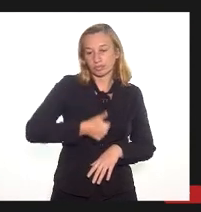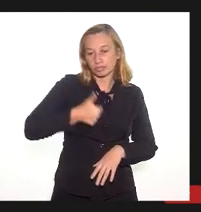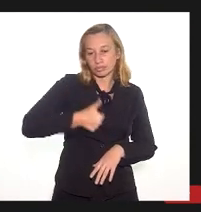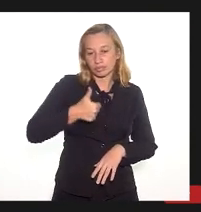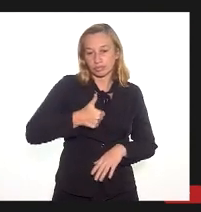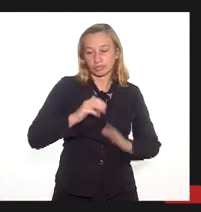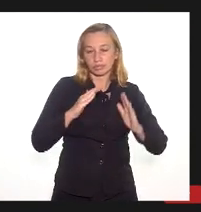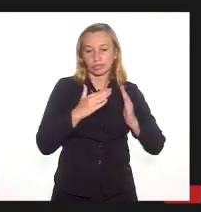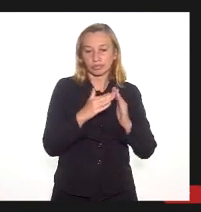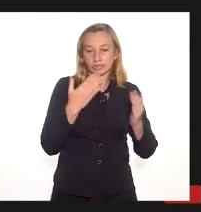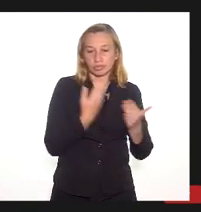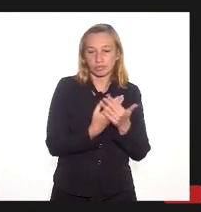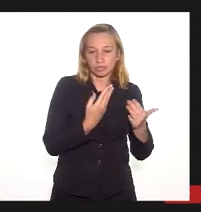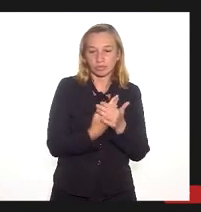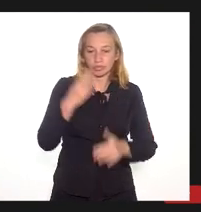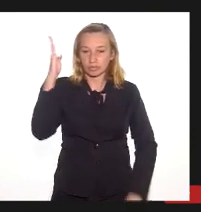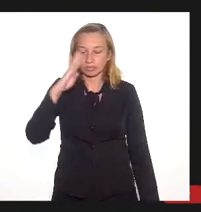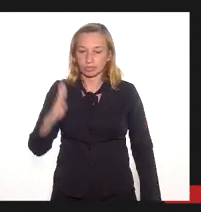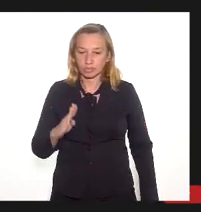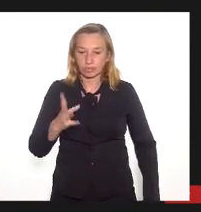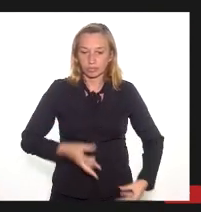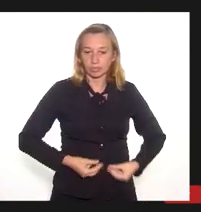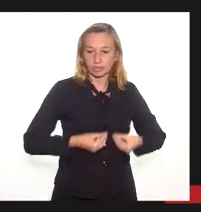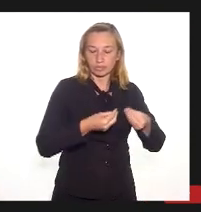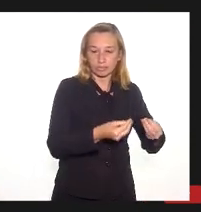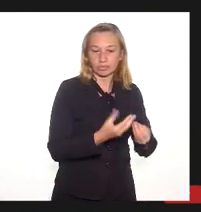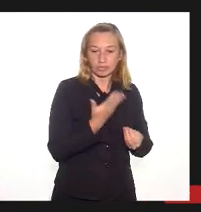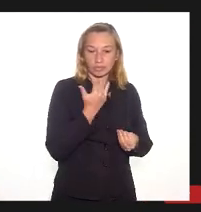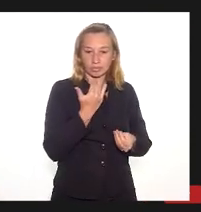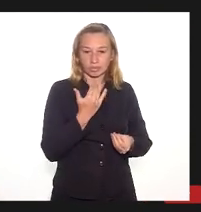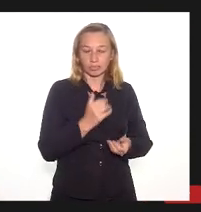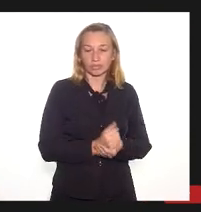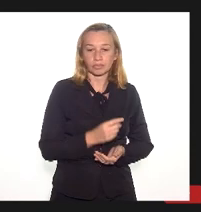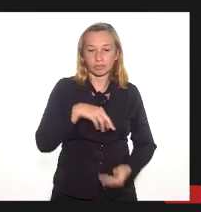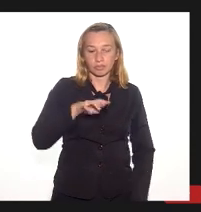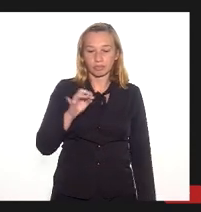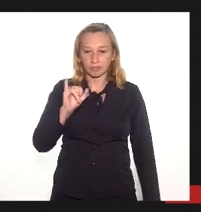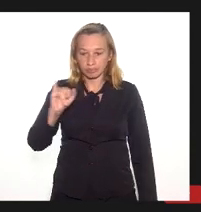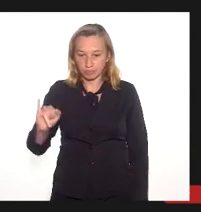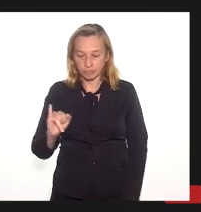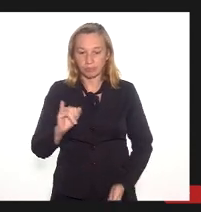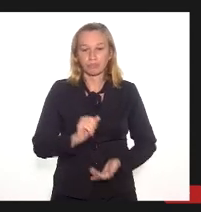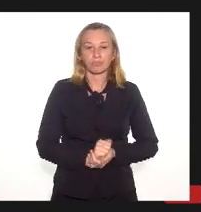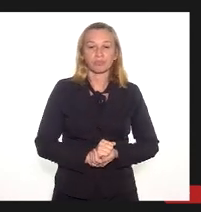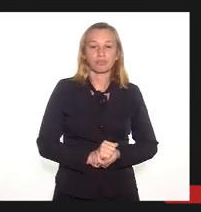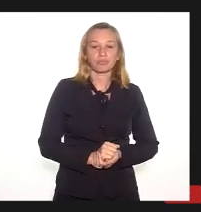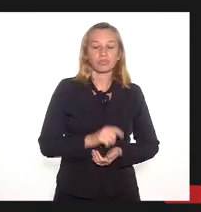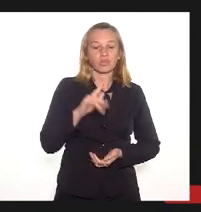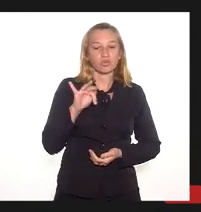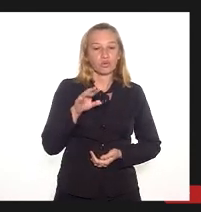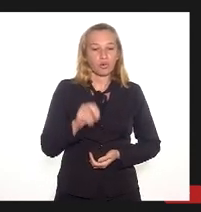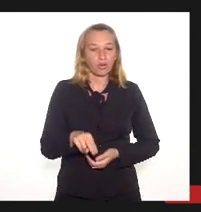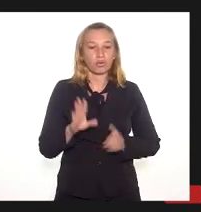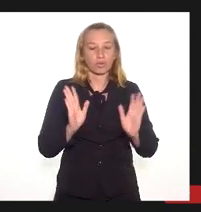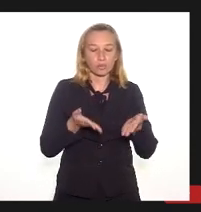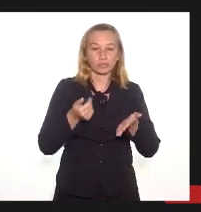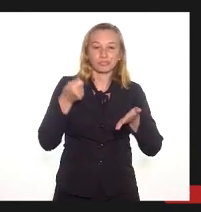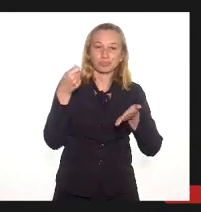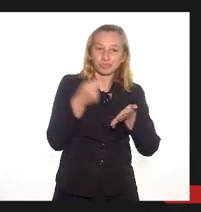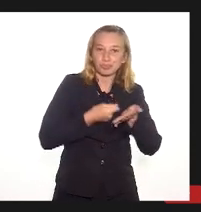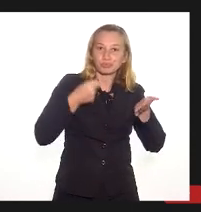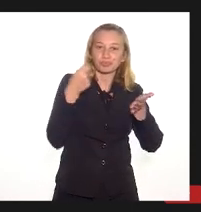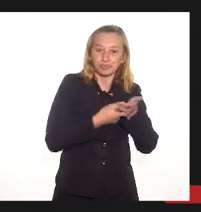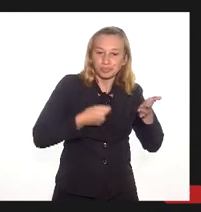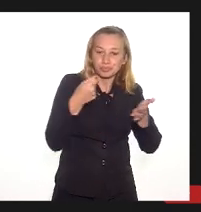Brasil a oferecer merenda escolar, a Escola Mato de Conga, proletária de Meriti. Bem, esse Foras, hoje, ele está numa luta muito maior,